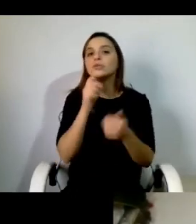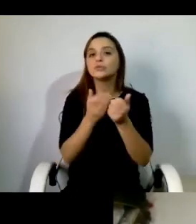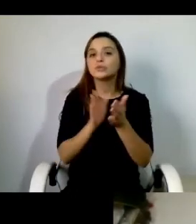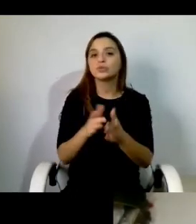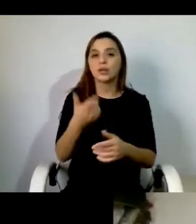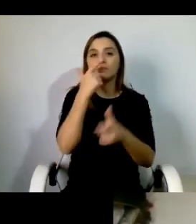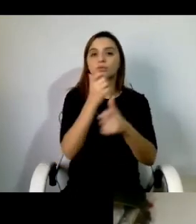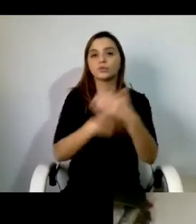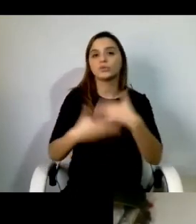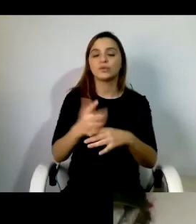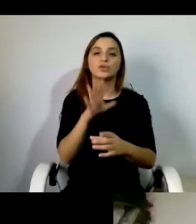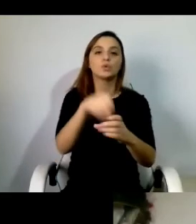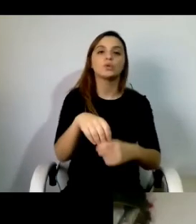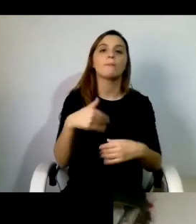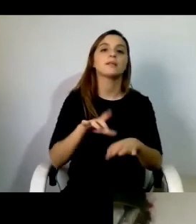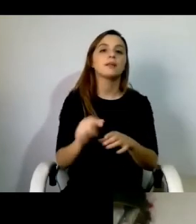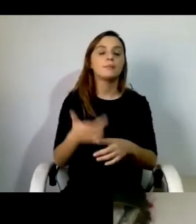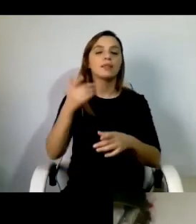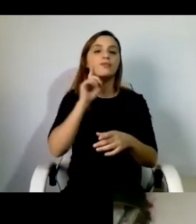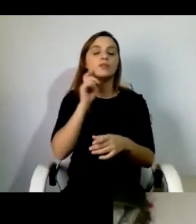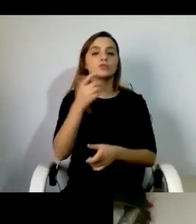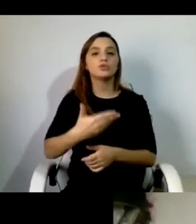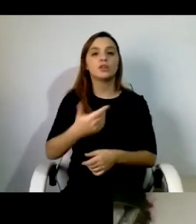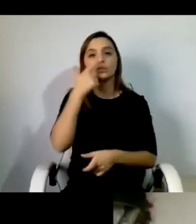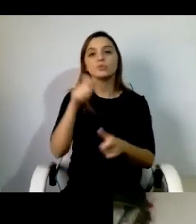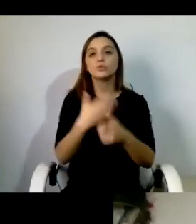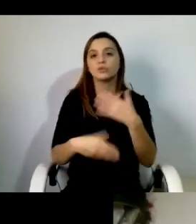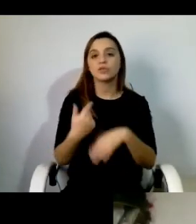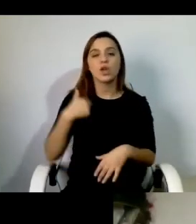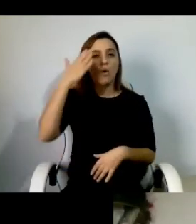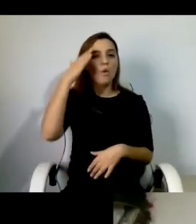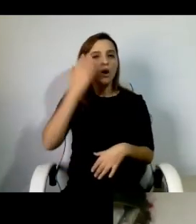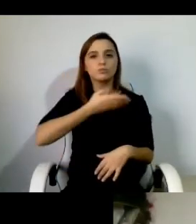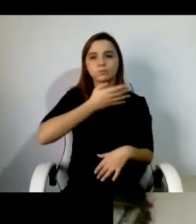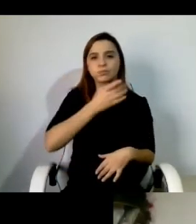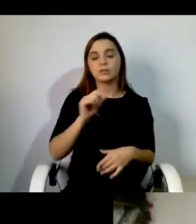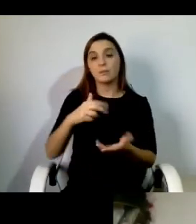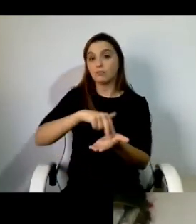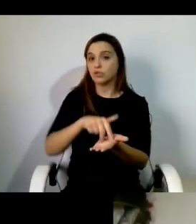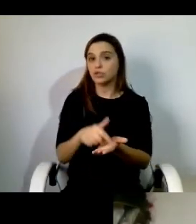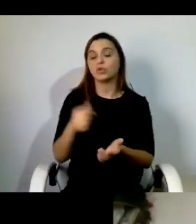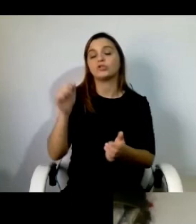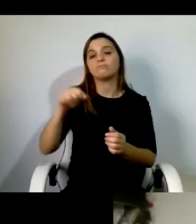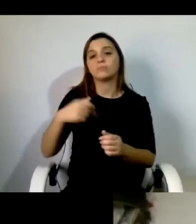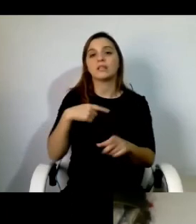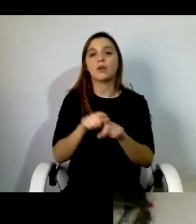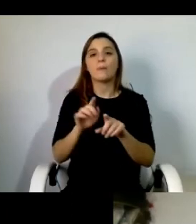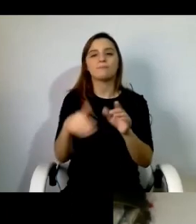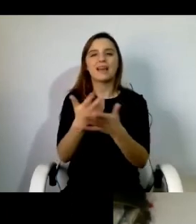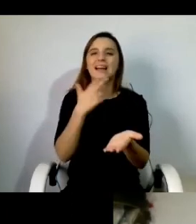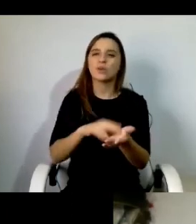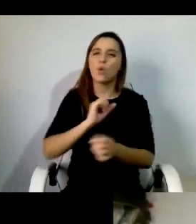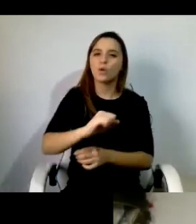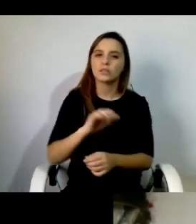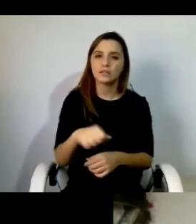como à causa de defesa dos direitos das pessoas com consciência eu acho que os discursos e posições fundamentalistas são inimigos da razão concreta eu